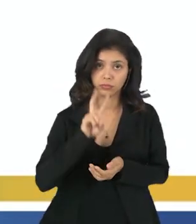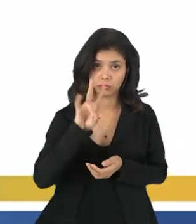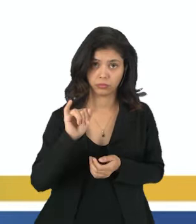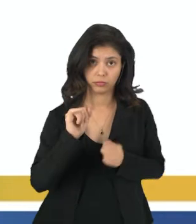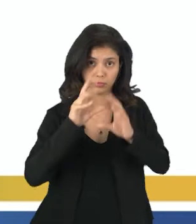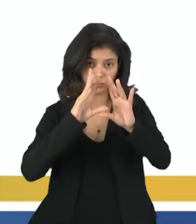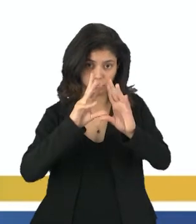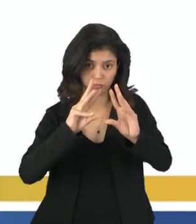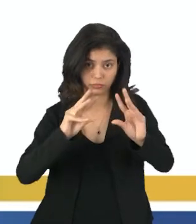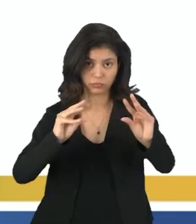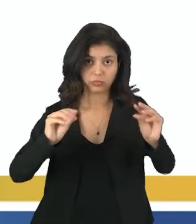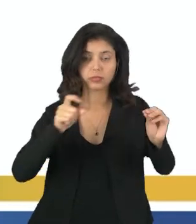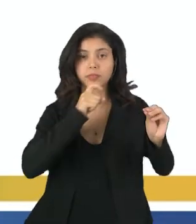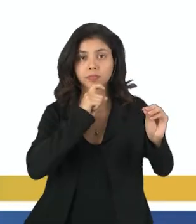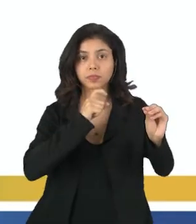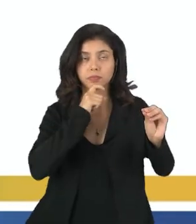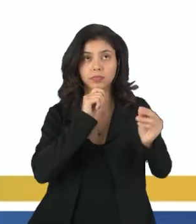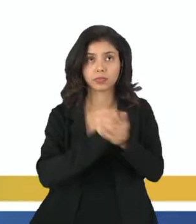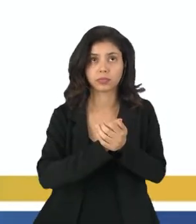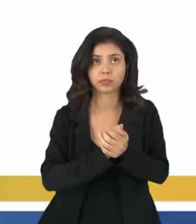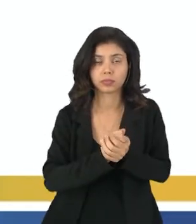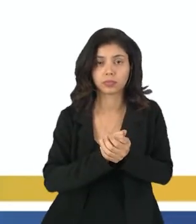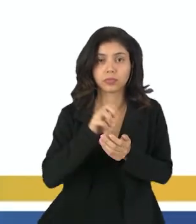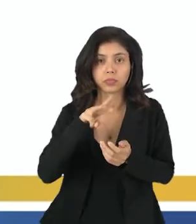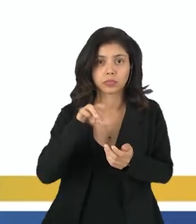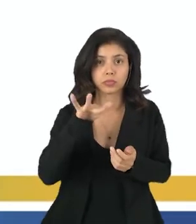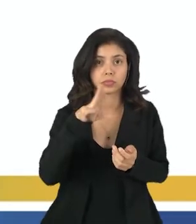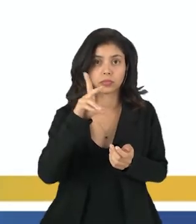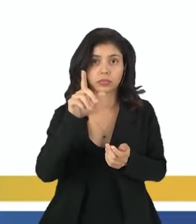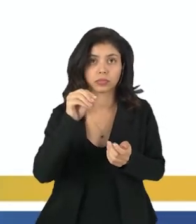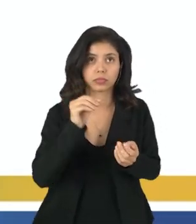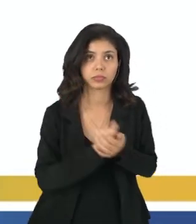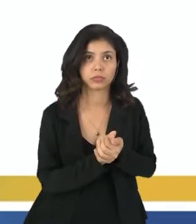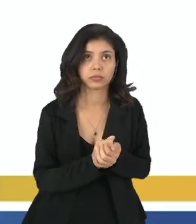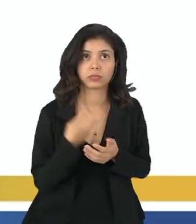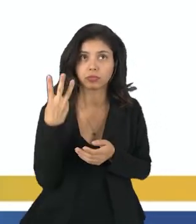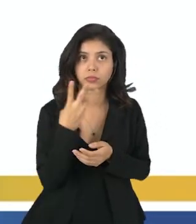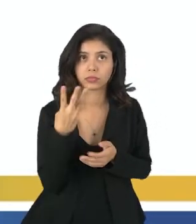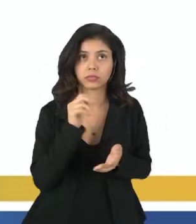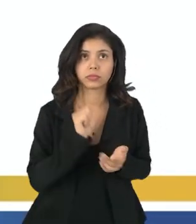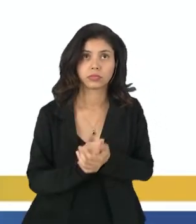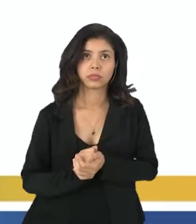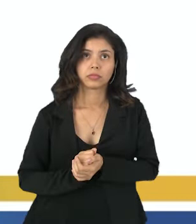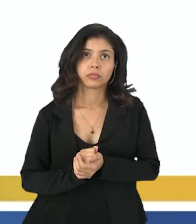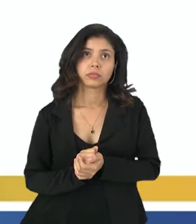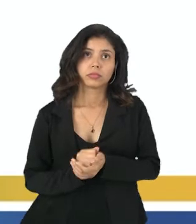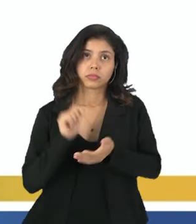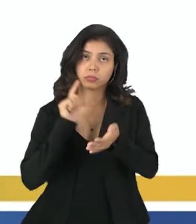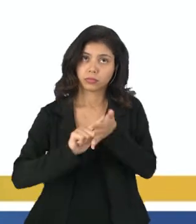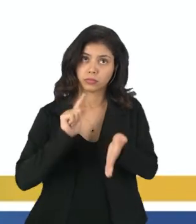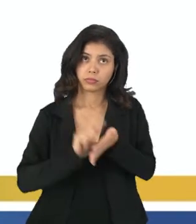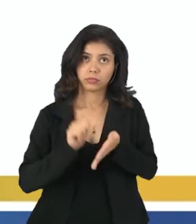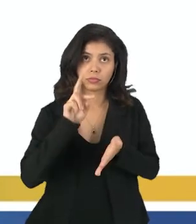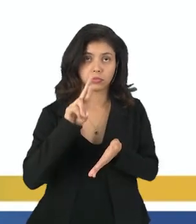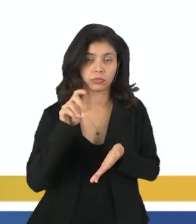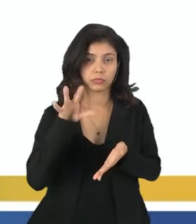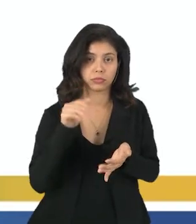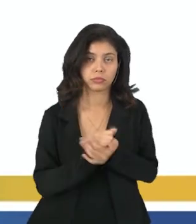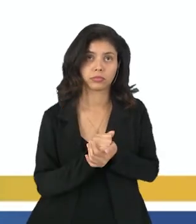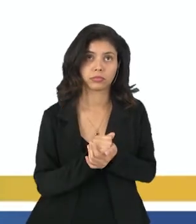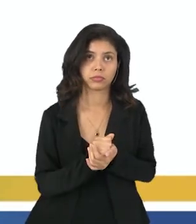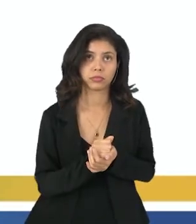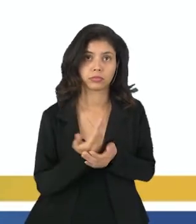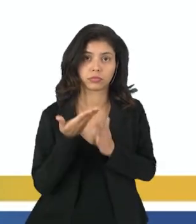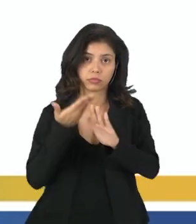vai ficar derretendo dentro da geladeira e vai ficar molhando tudo. Terceira. Limpar o radiador, que é